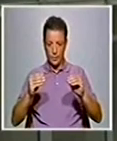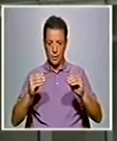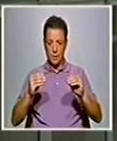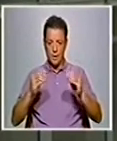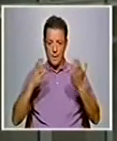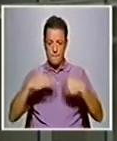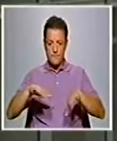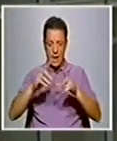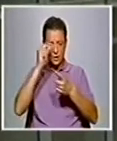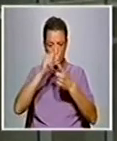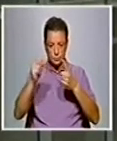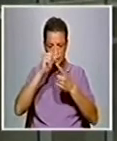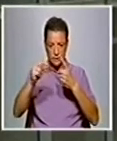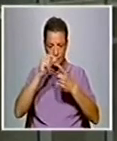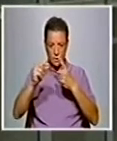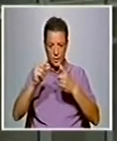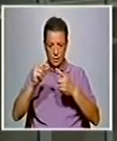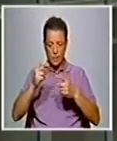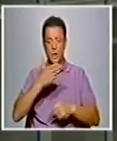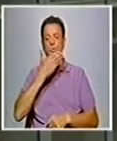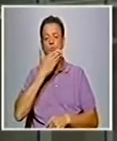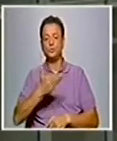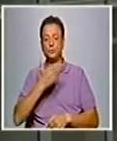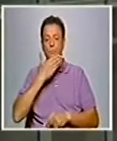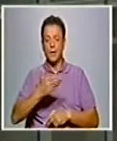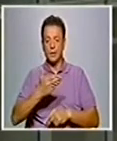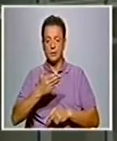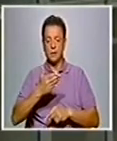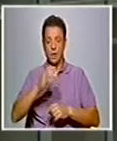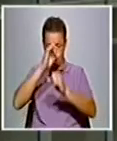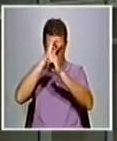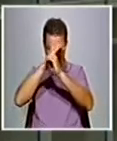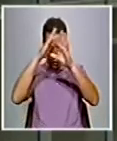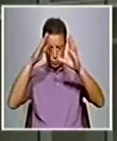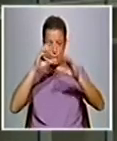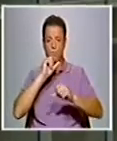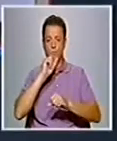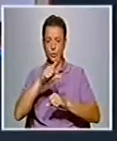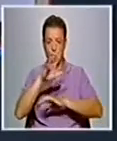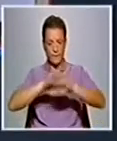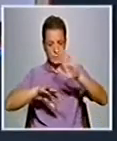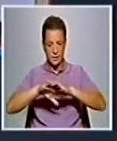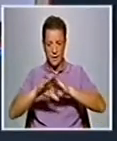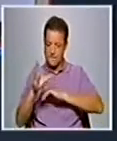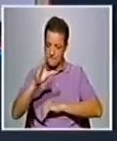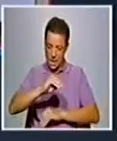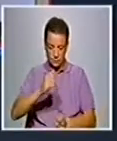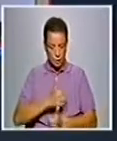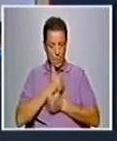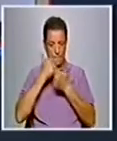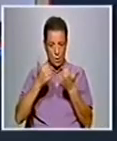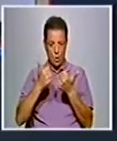particular. E com essa experiência chegámos à conclusão que era possível fazer mais e melhor. E